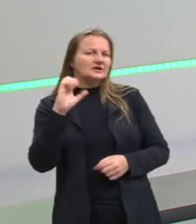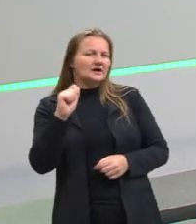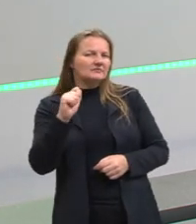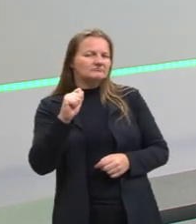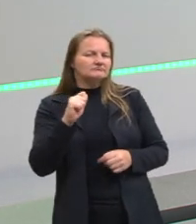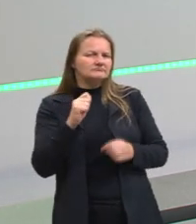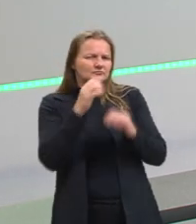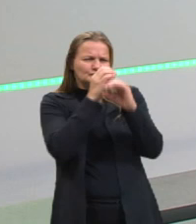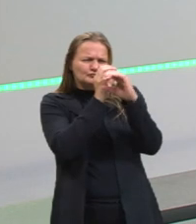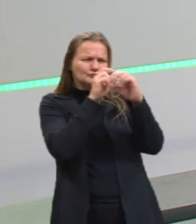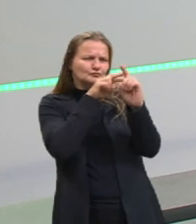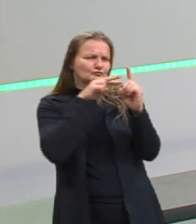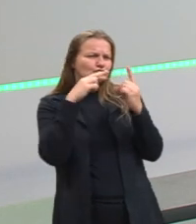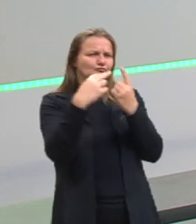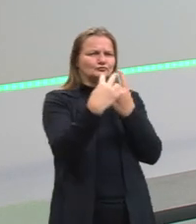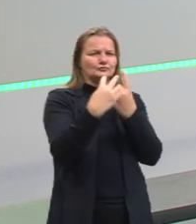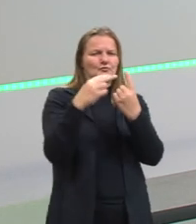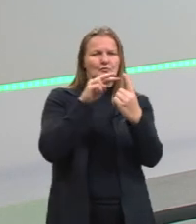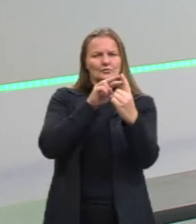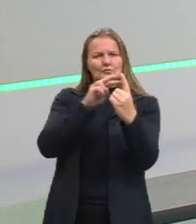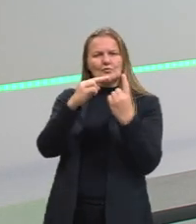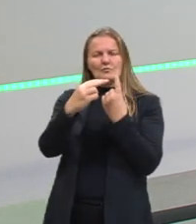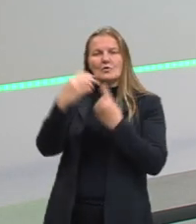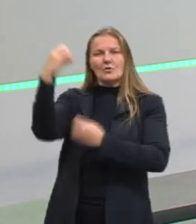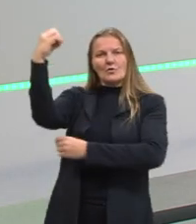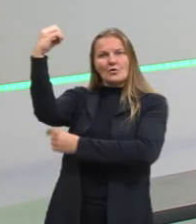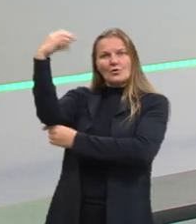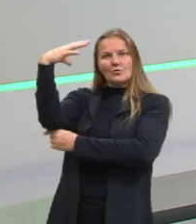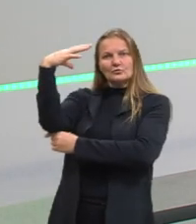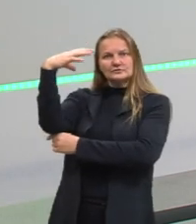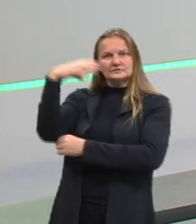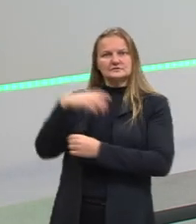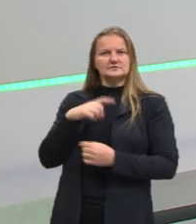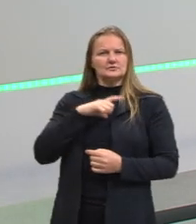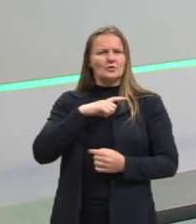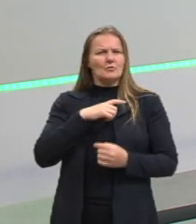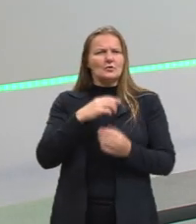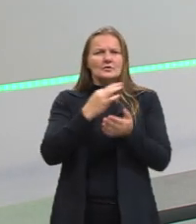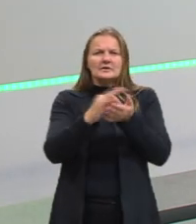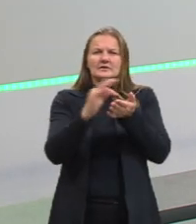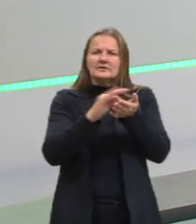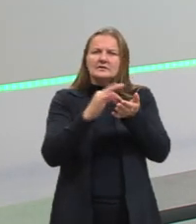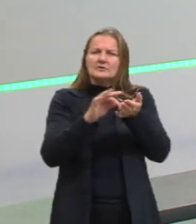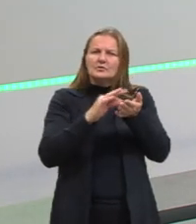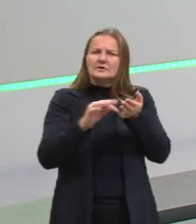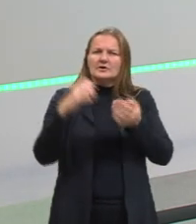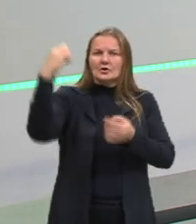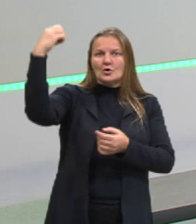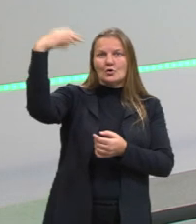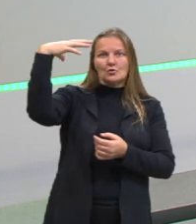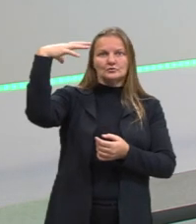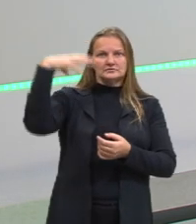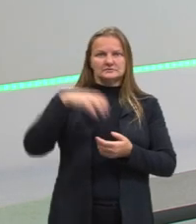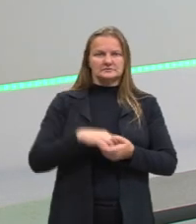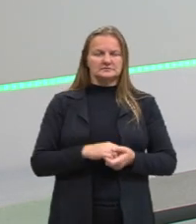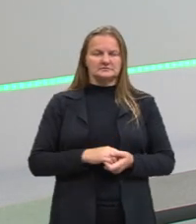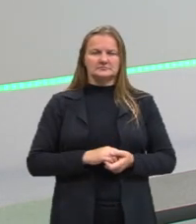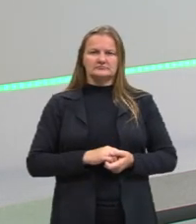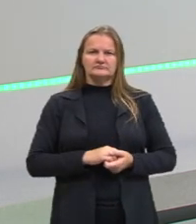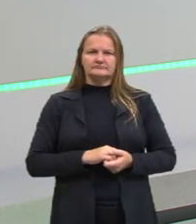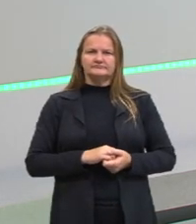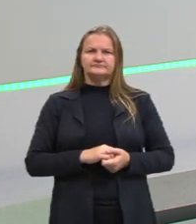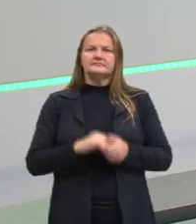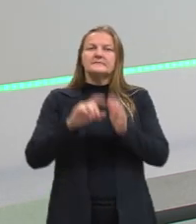pessoas que tratou a luz como sendo corpuscular, que é a teoria corpuscular da luz, né? Depois,